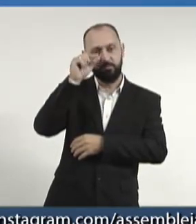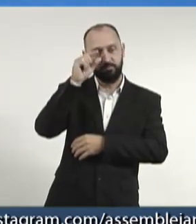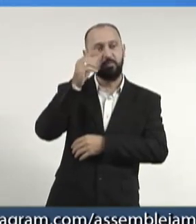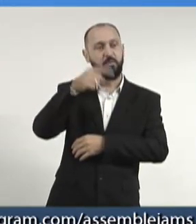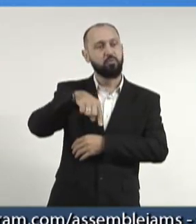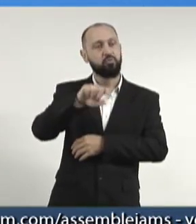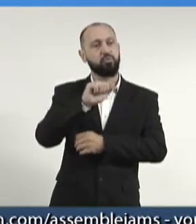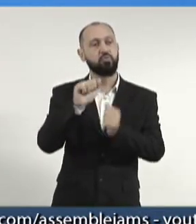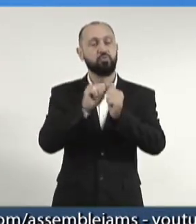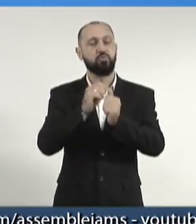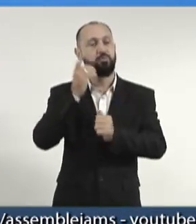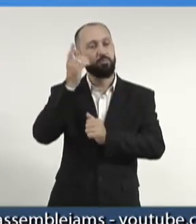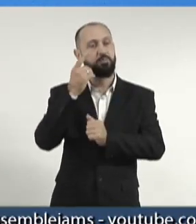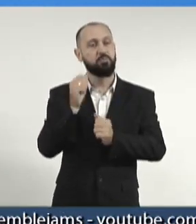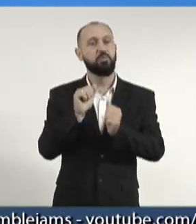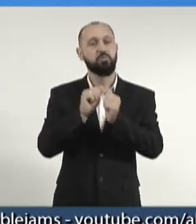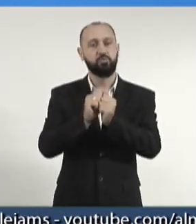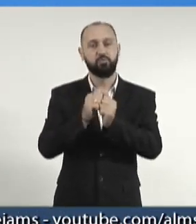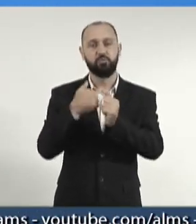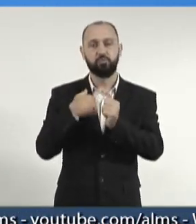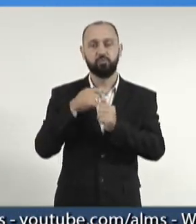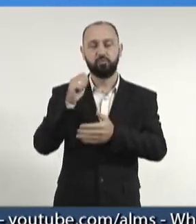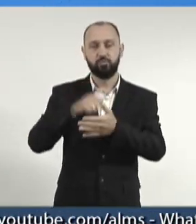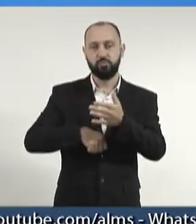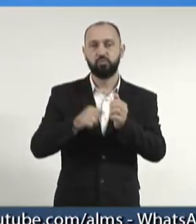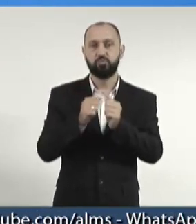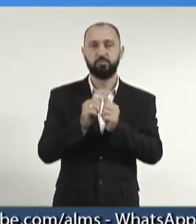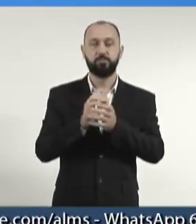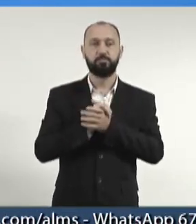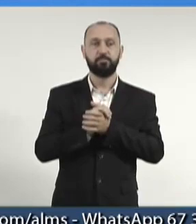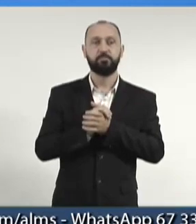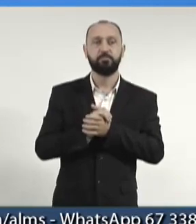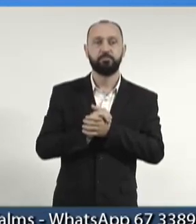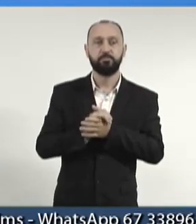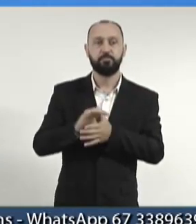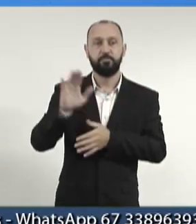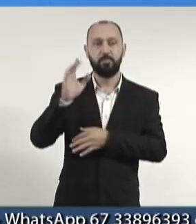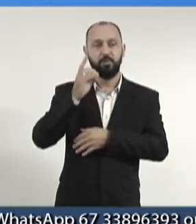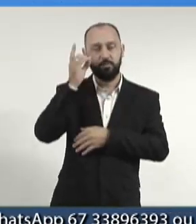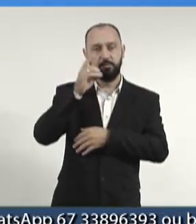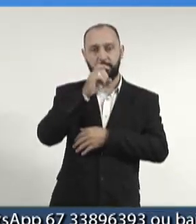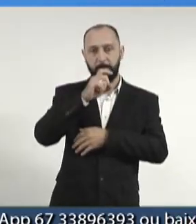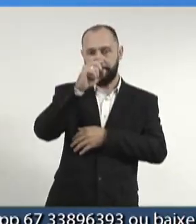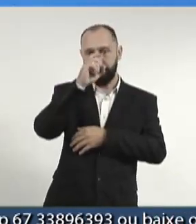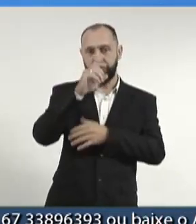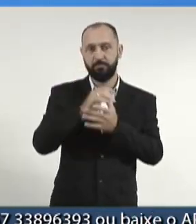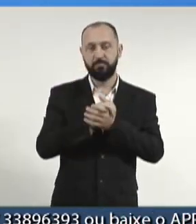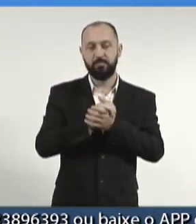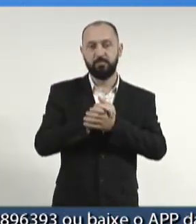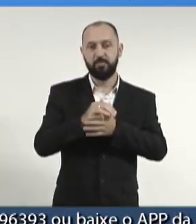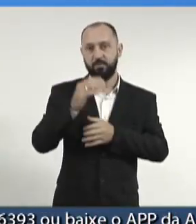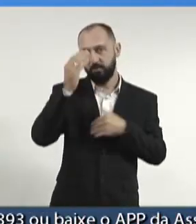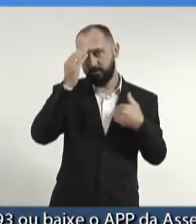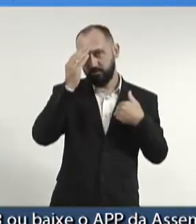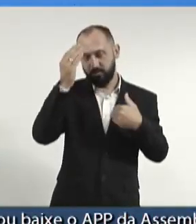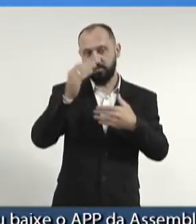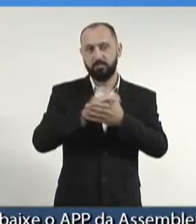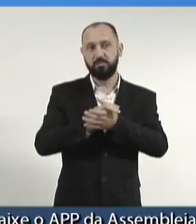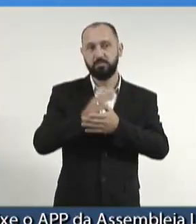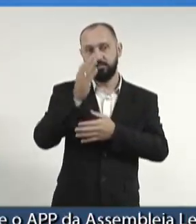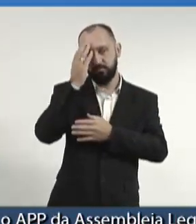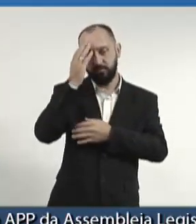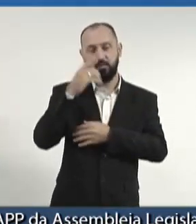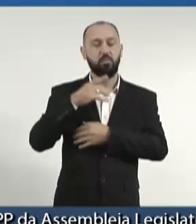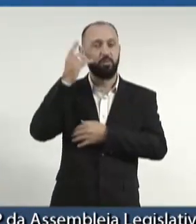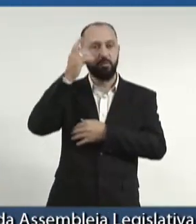demais deputados que puderem estar comigo no mesmo processo. Pela hora, presidente. Deputado Zeca. Só para agradecer a sensibilidade do